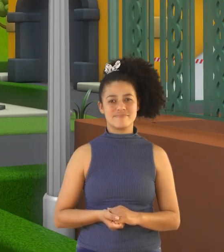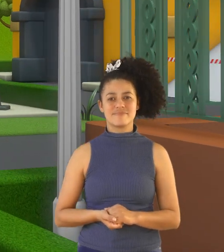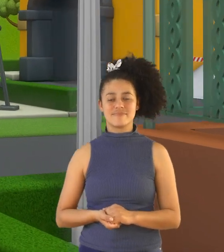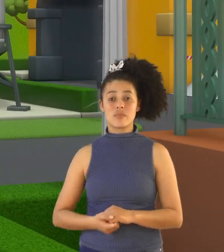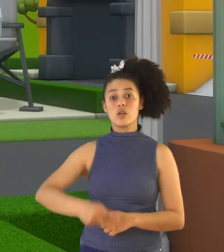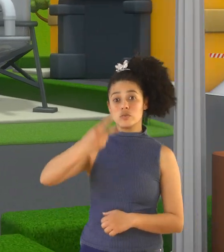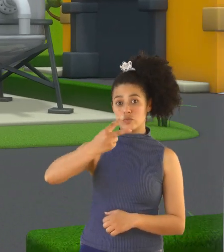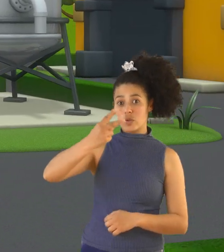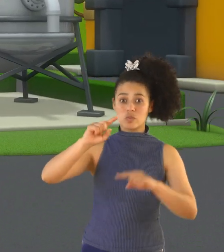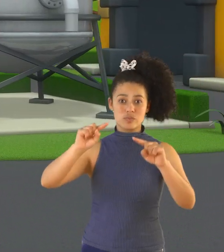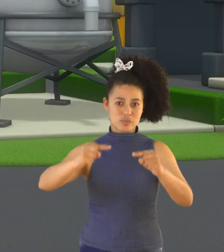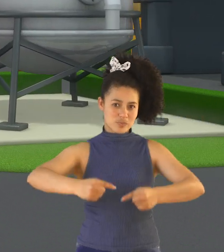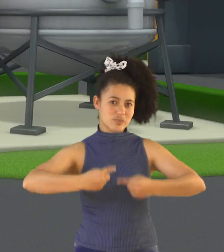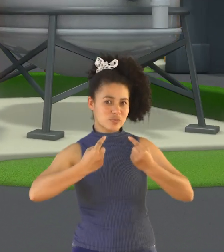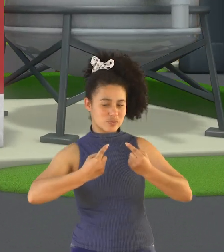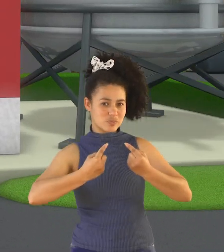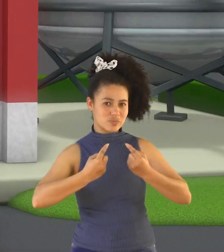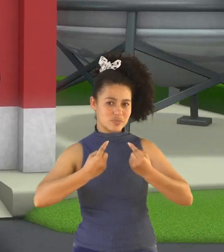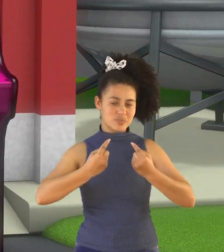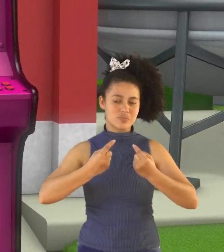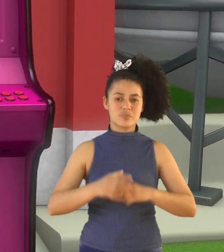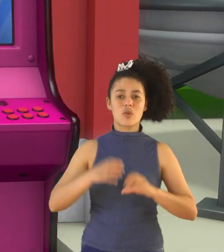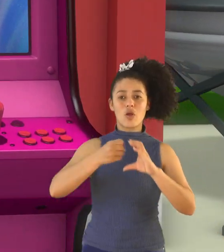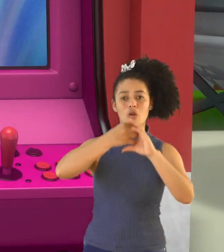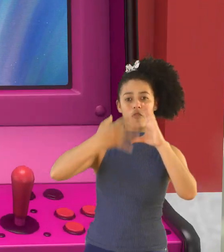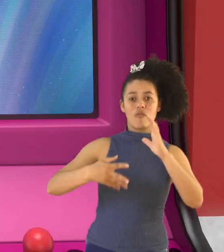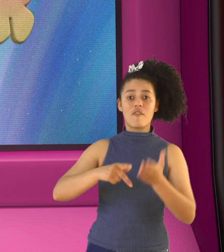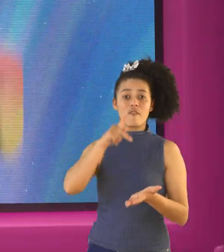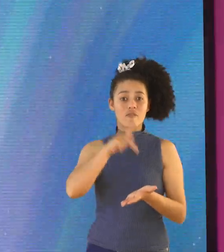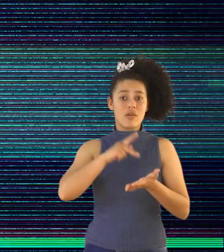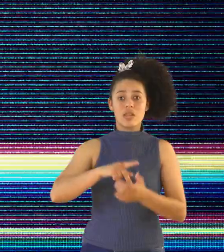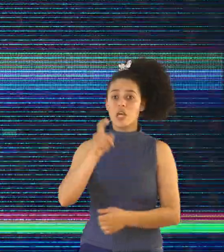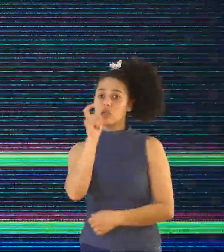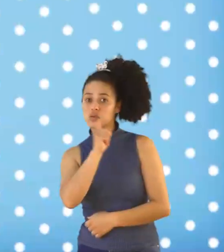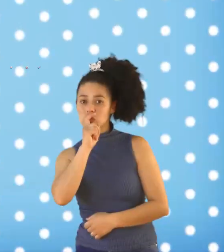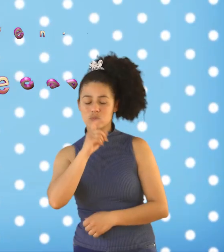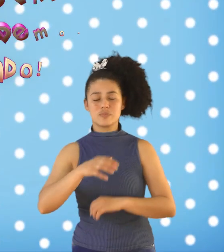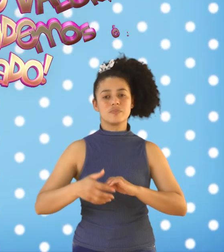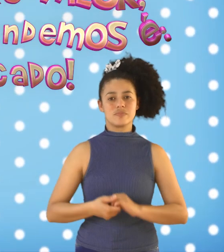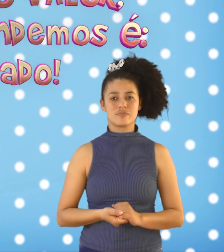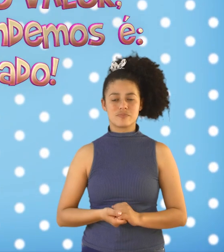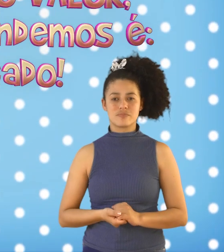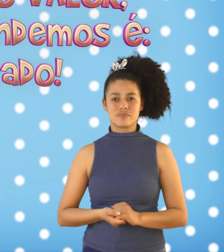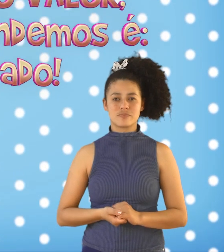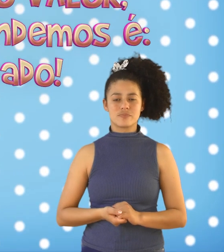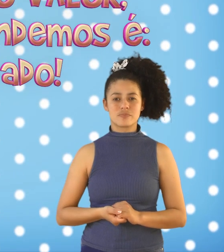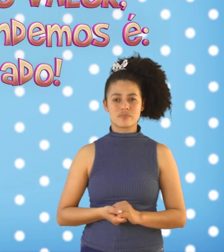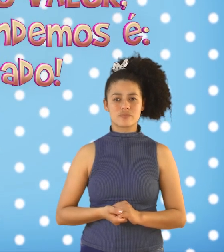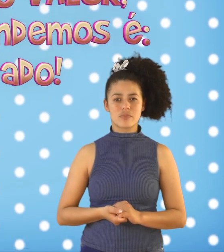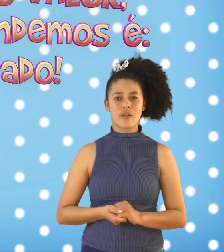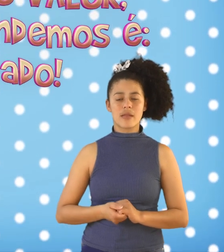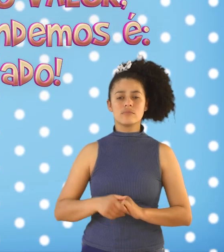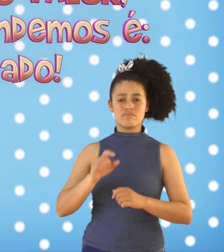Segundo desafio Categoria Falso Verdadeiro No episódio O